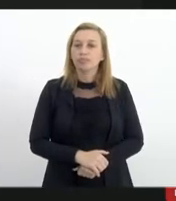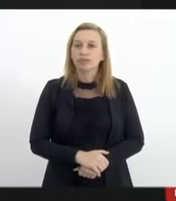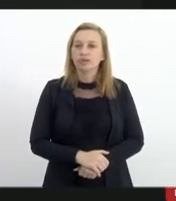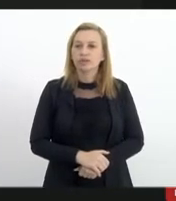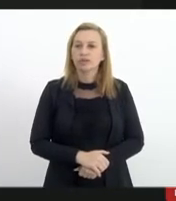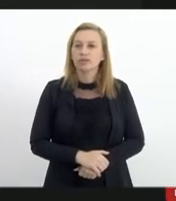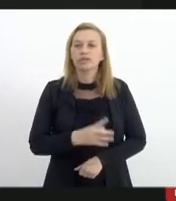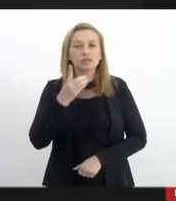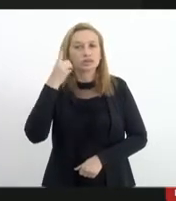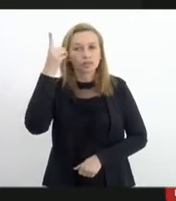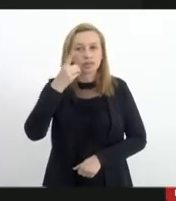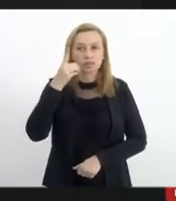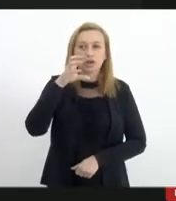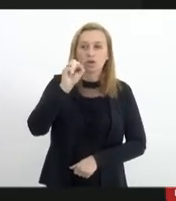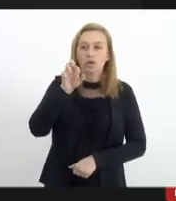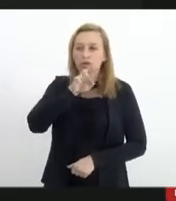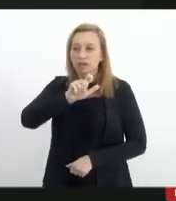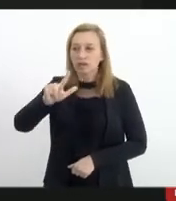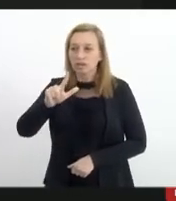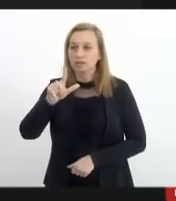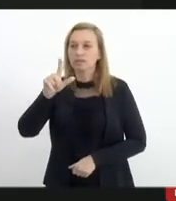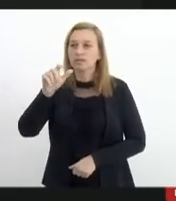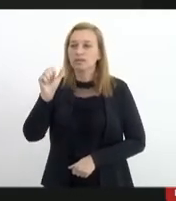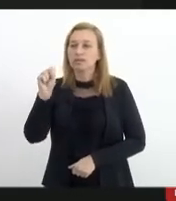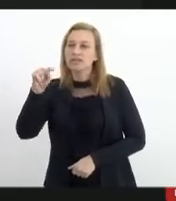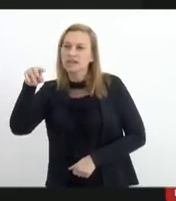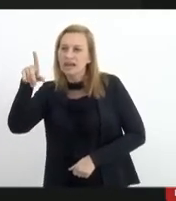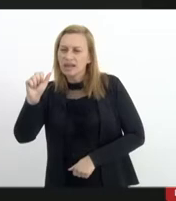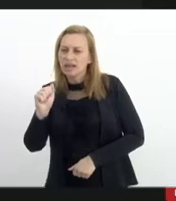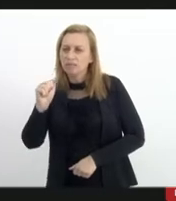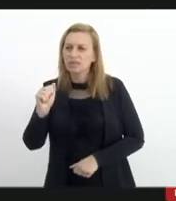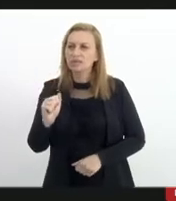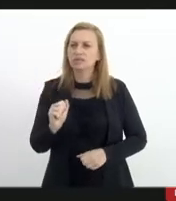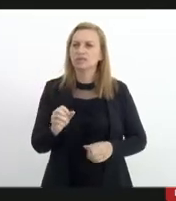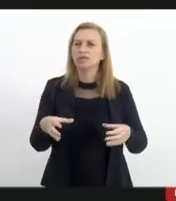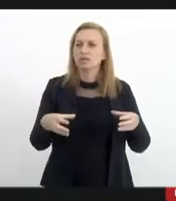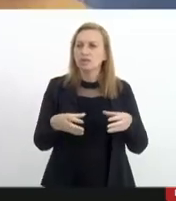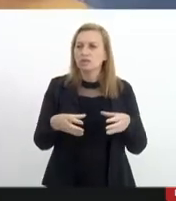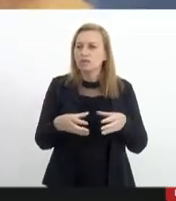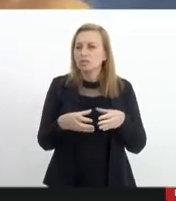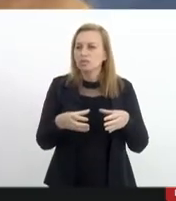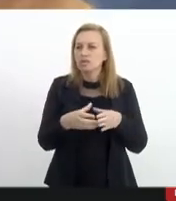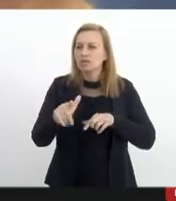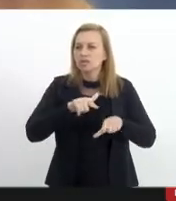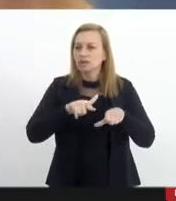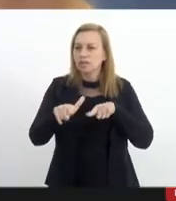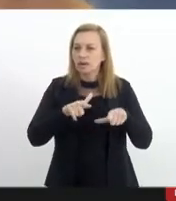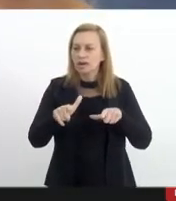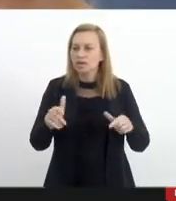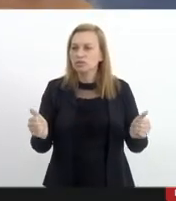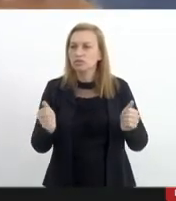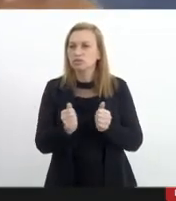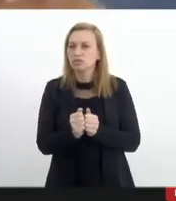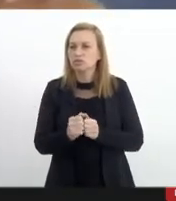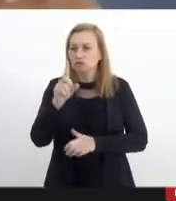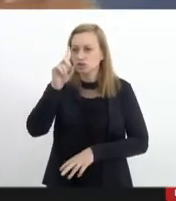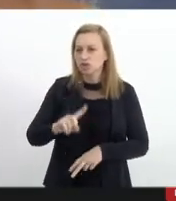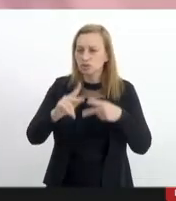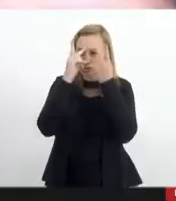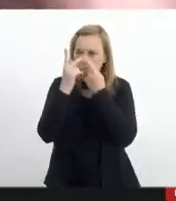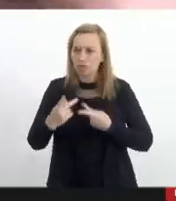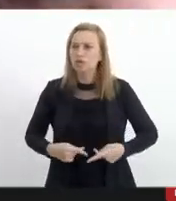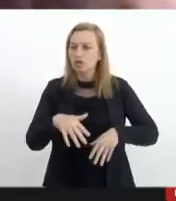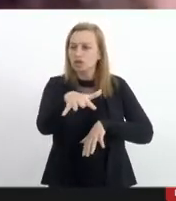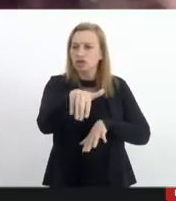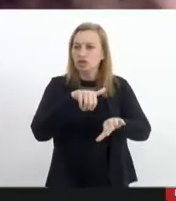deputado coronel Salena também aqui ainda está na condição dos trabalhos juntamente com a presidência da comissão de direitos humanos chama